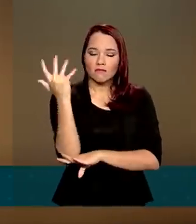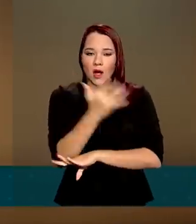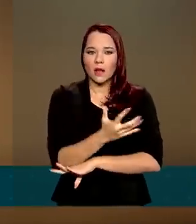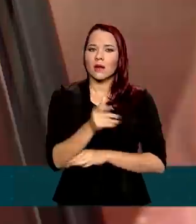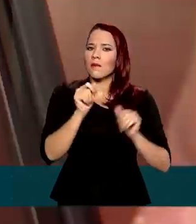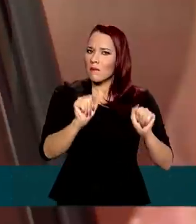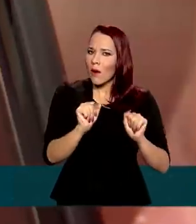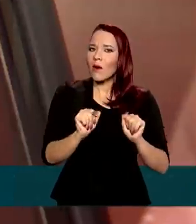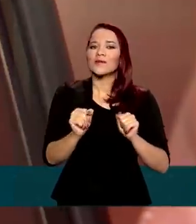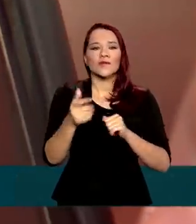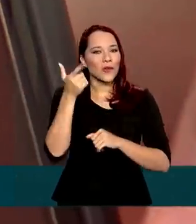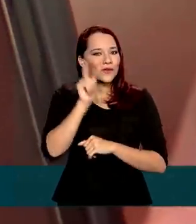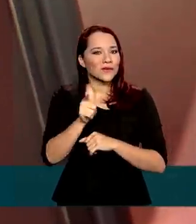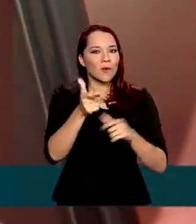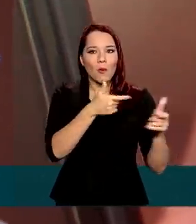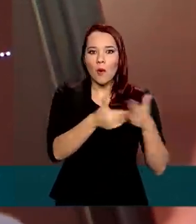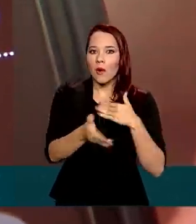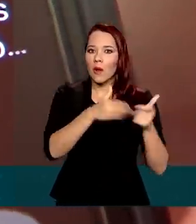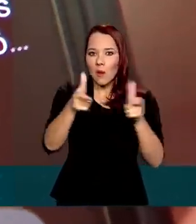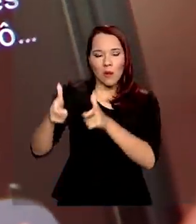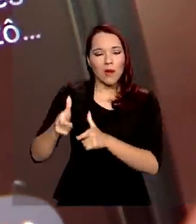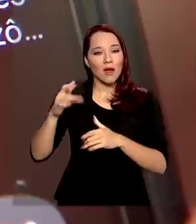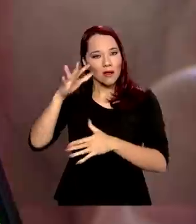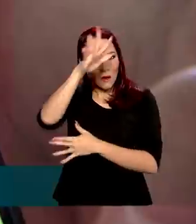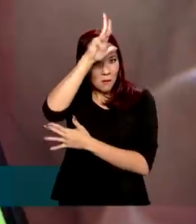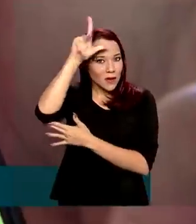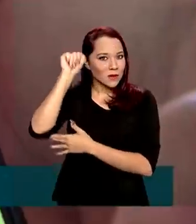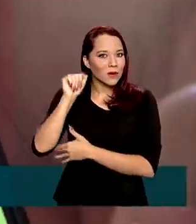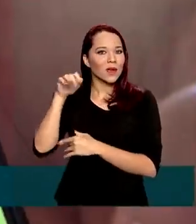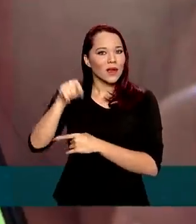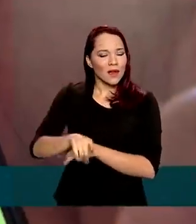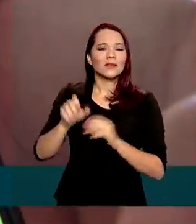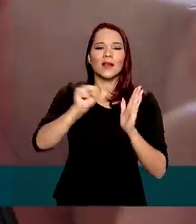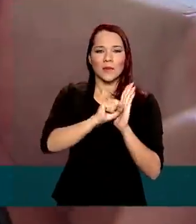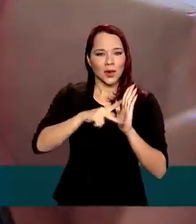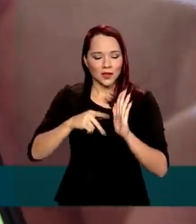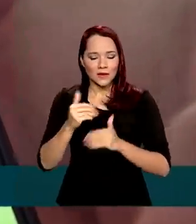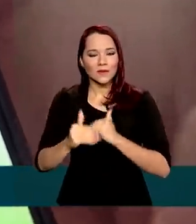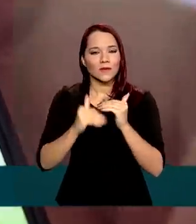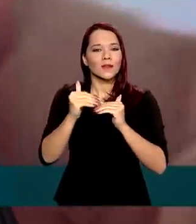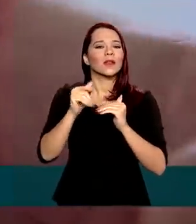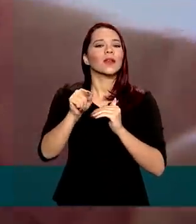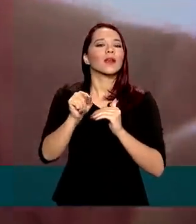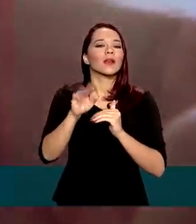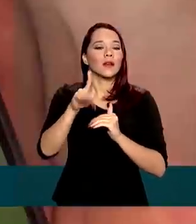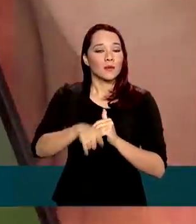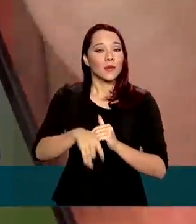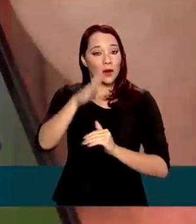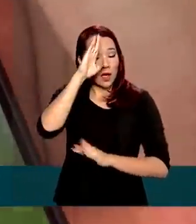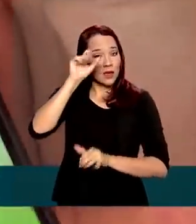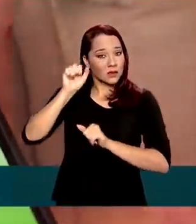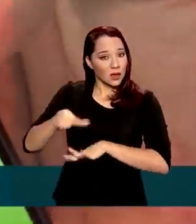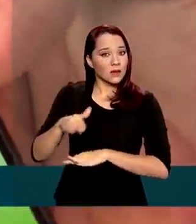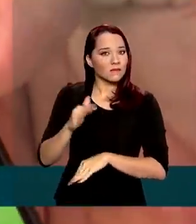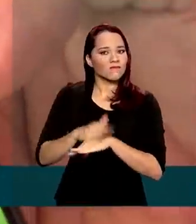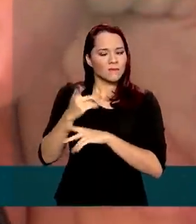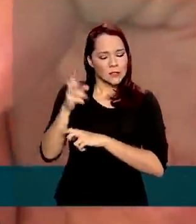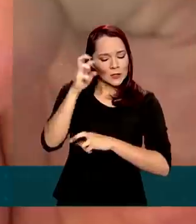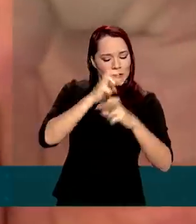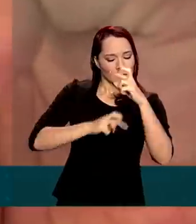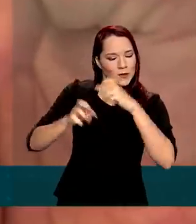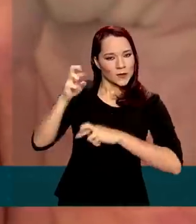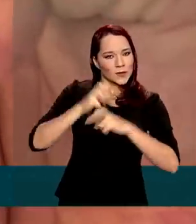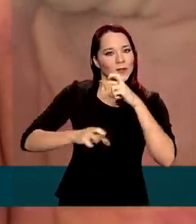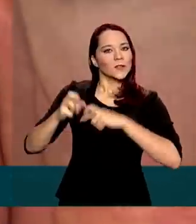da Amazônia. O aplicativo Guardiões da Amazônia foi desenvolvido pelo Exército para ser mais uma ferramenta de vigilância